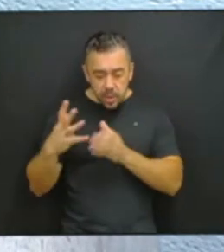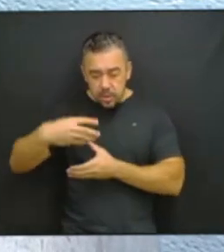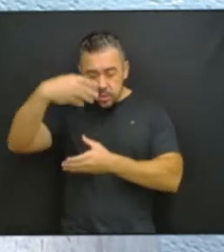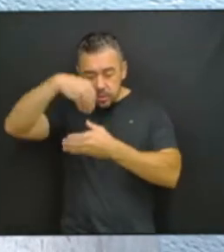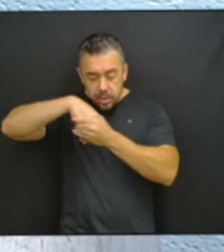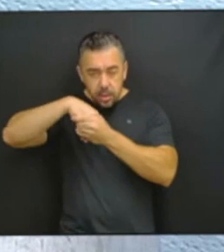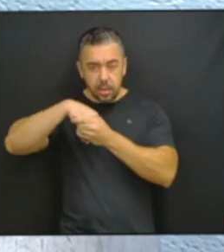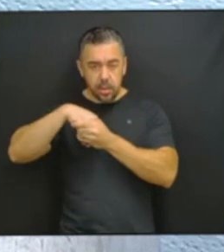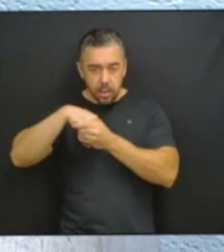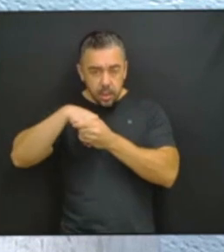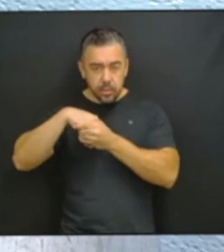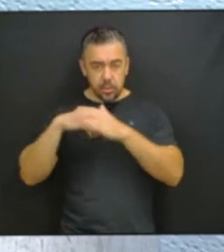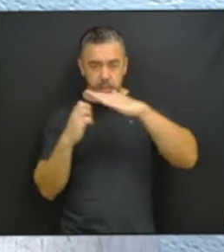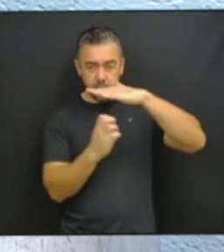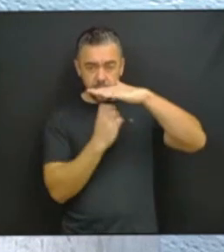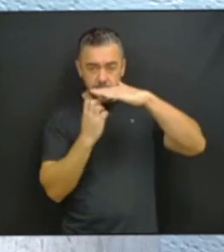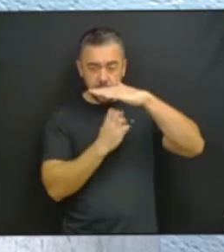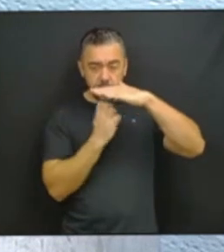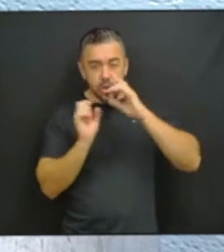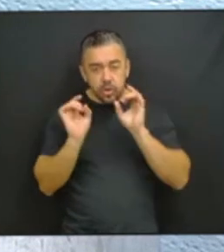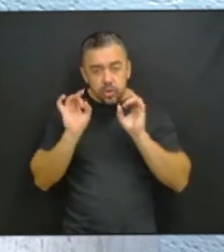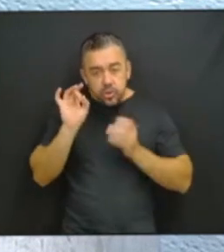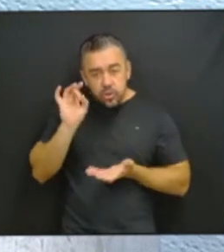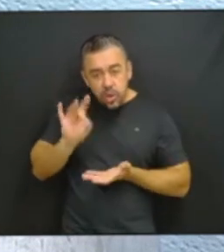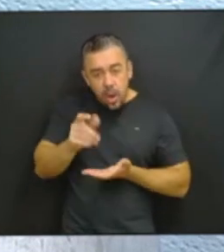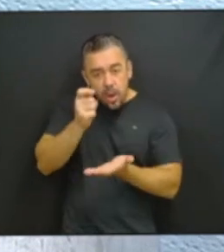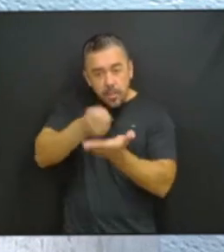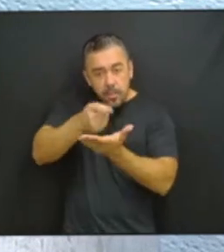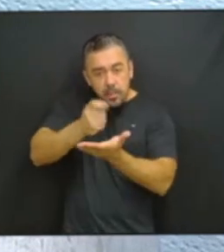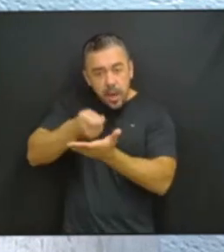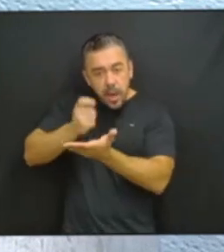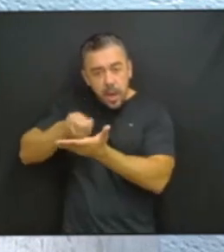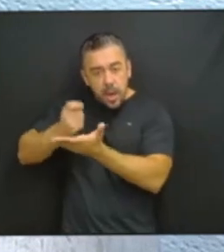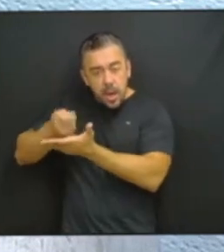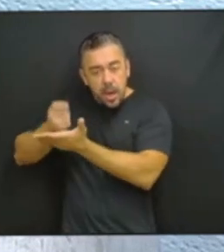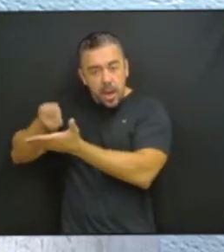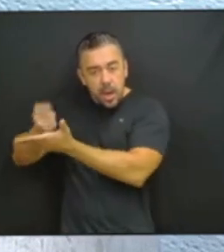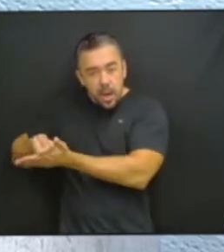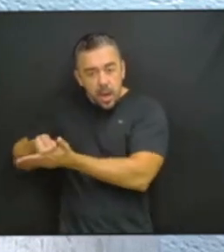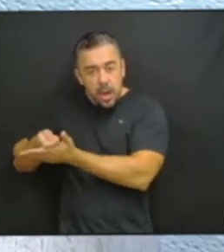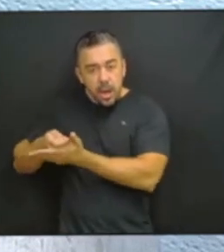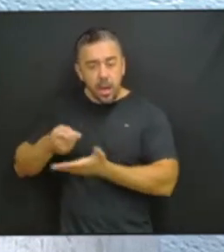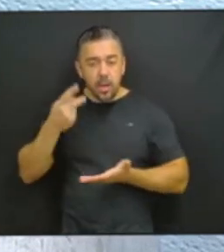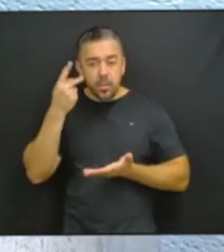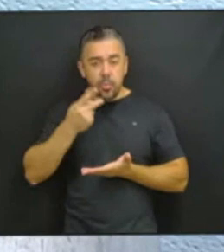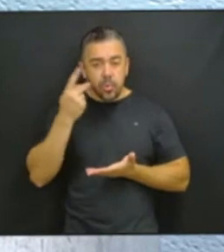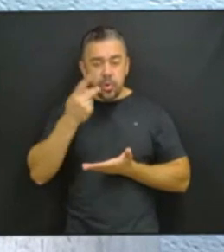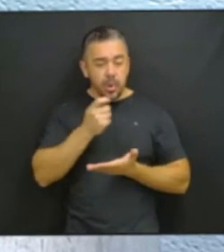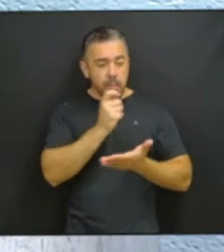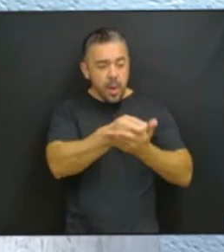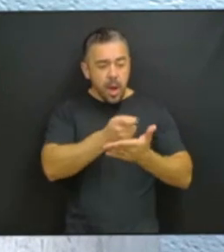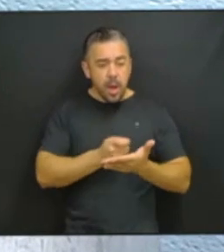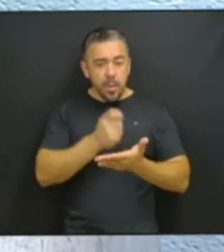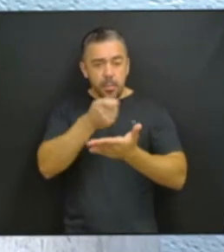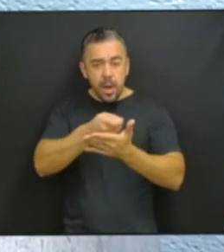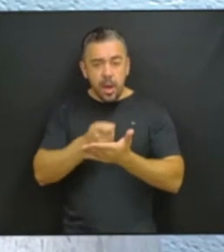apenas para pagar propina a políticos desonestos.